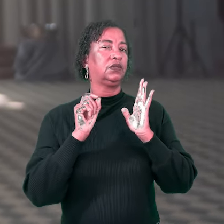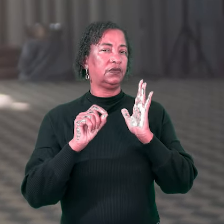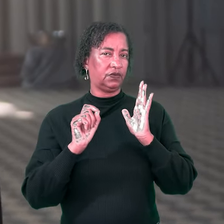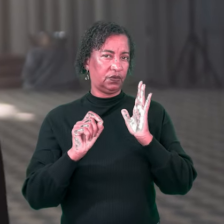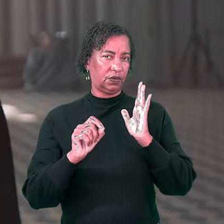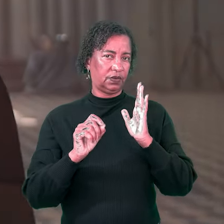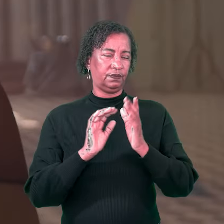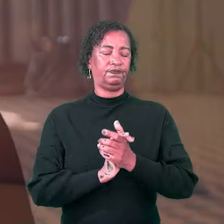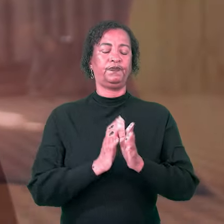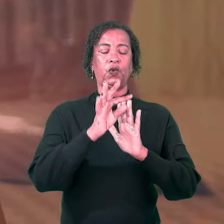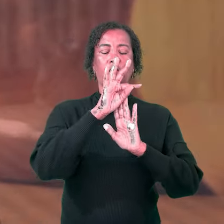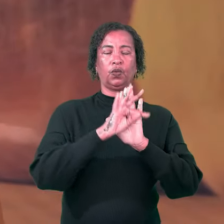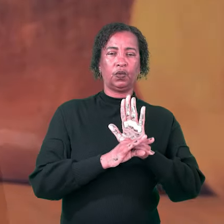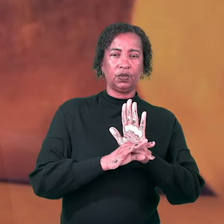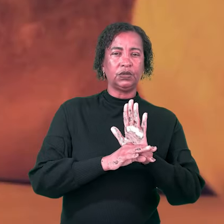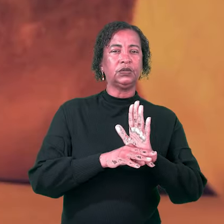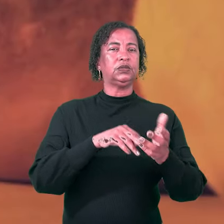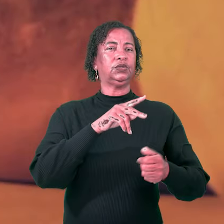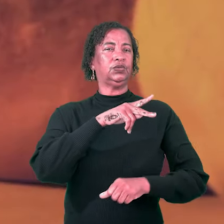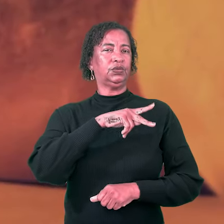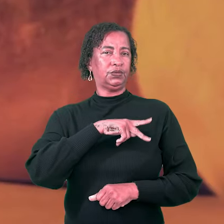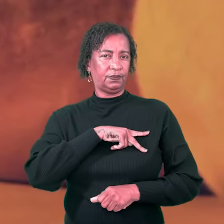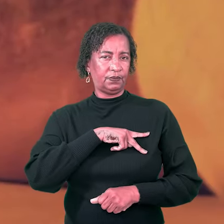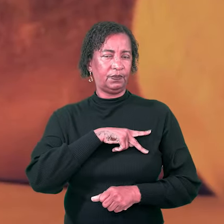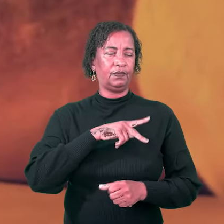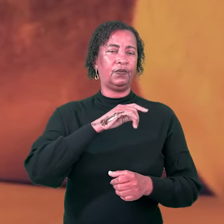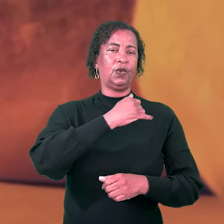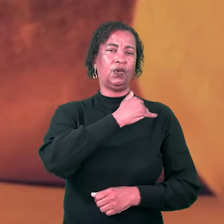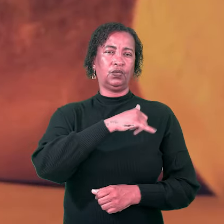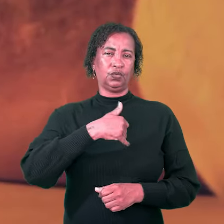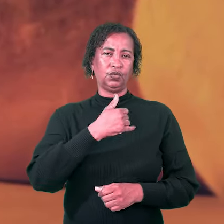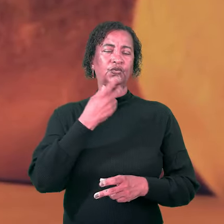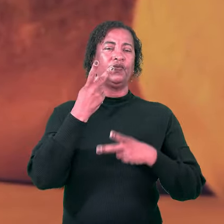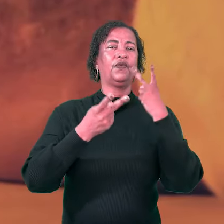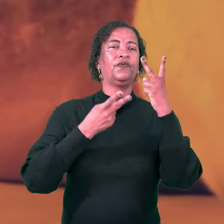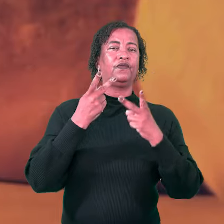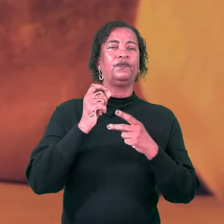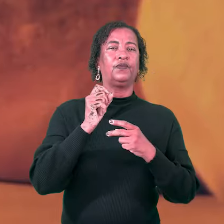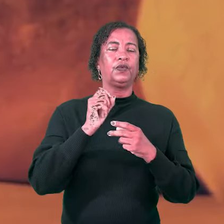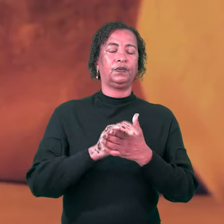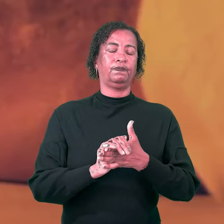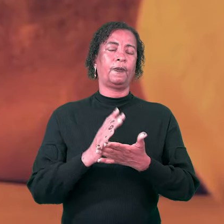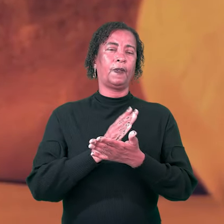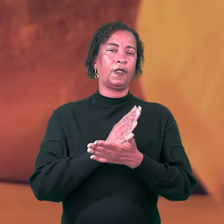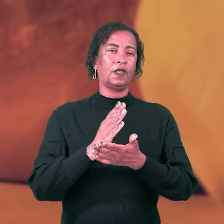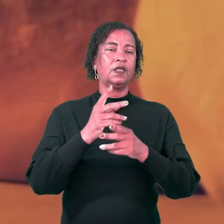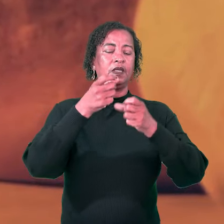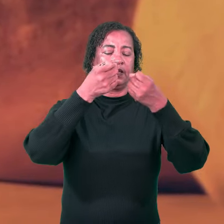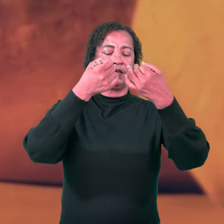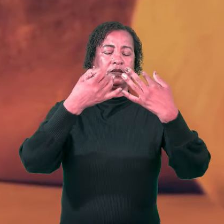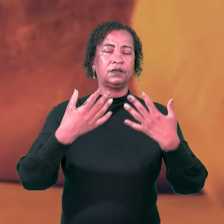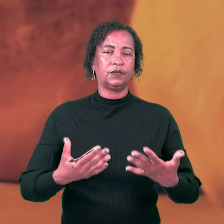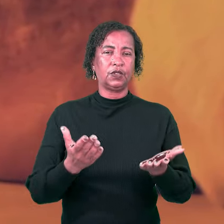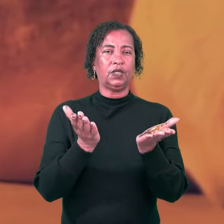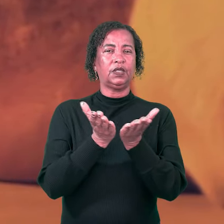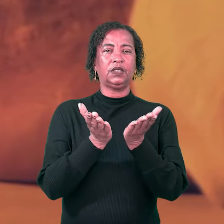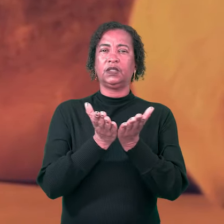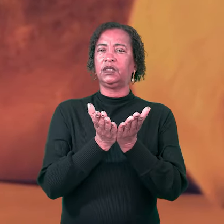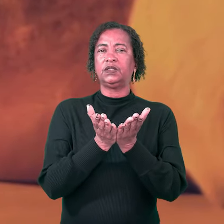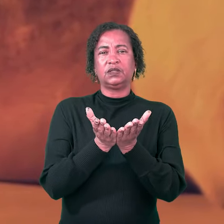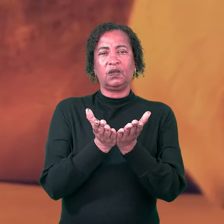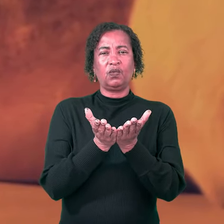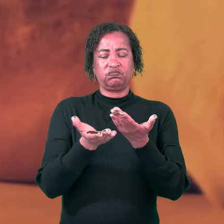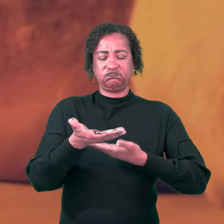lendo os textos de Paulo e de João, podemos pensar que, em algumas ocasiões, eles escreveram que ser cristão não envolve nenhum